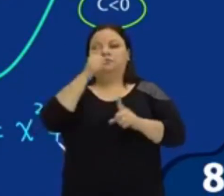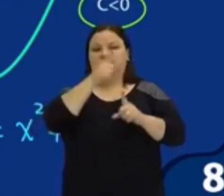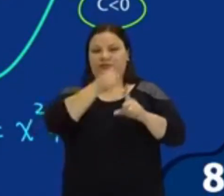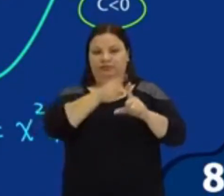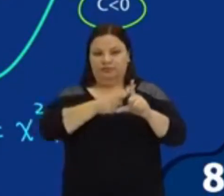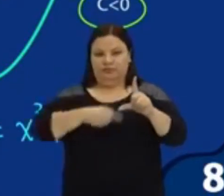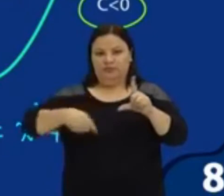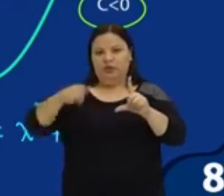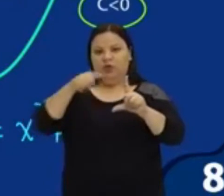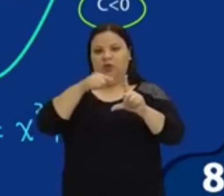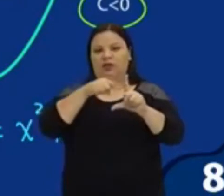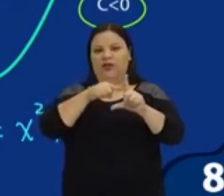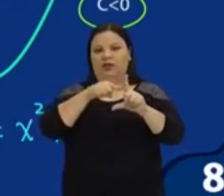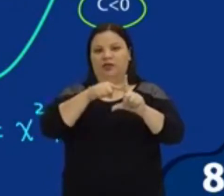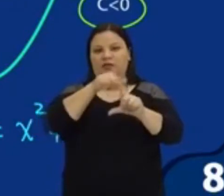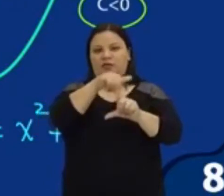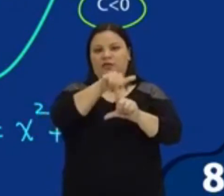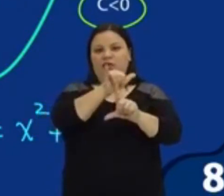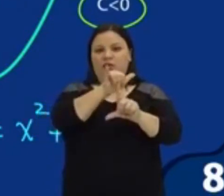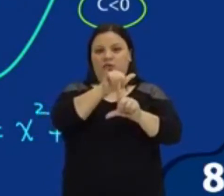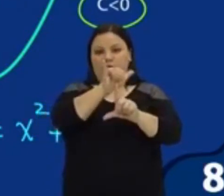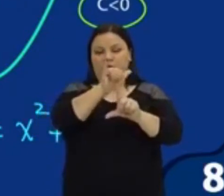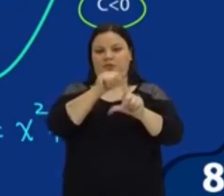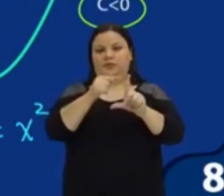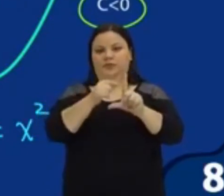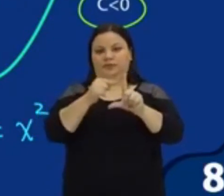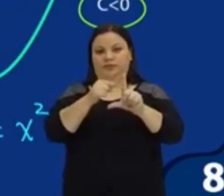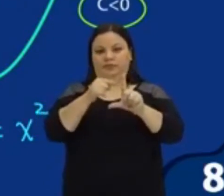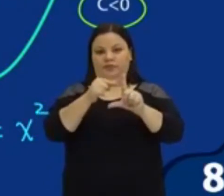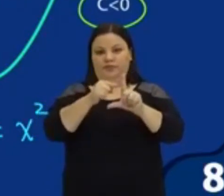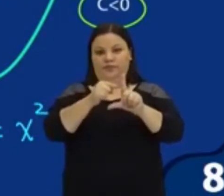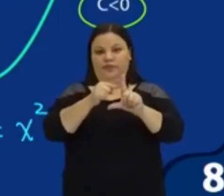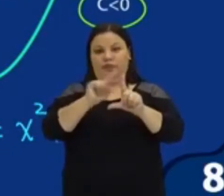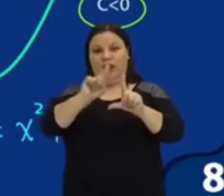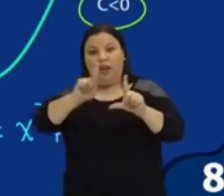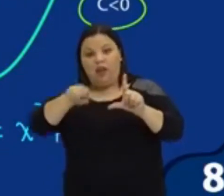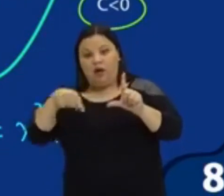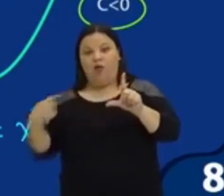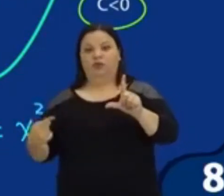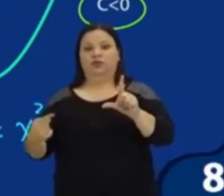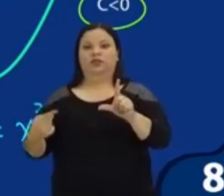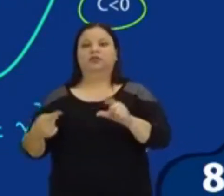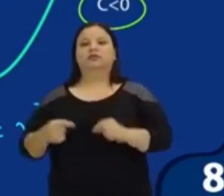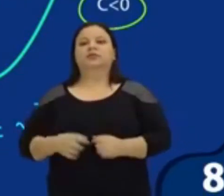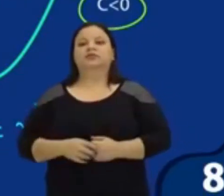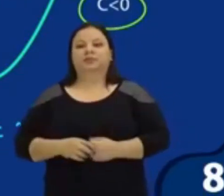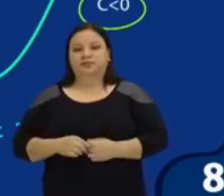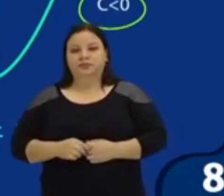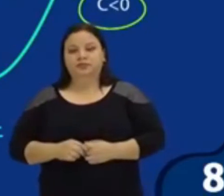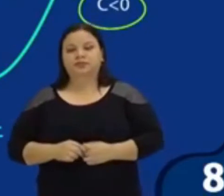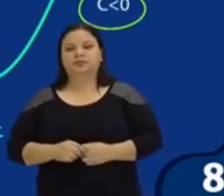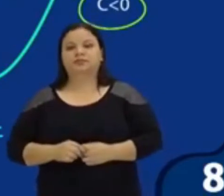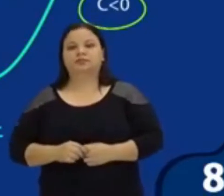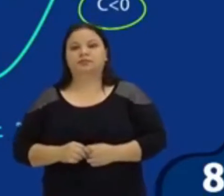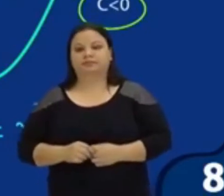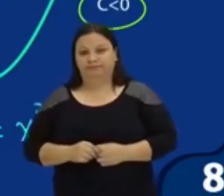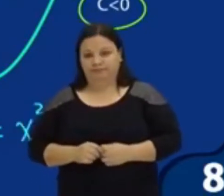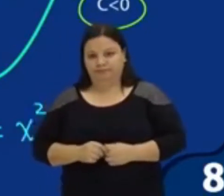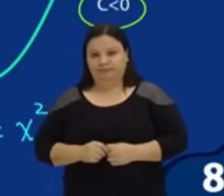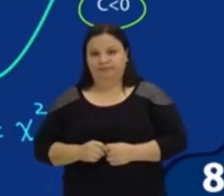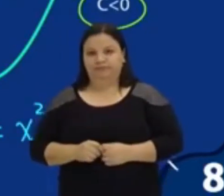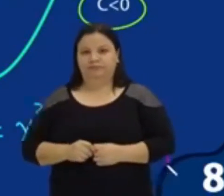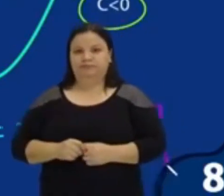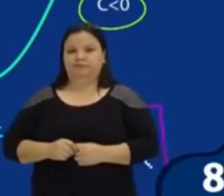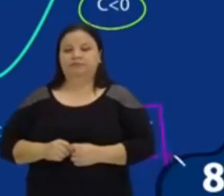Eu vou trocar o sinal aqui do final, Colocaria aqui, ó, menos 6. Então, mesma coisa. Você vai observar